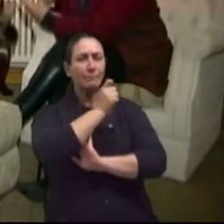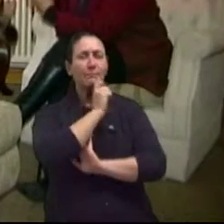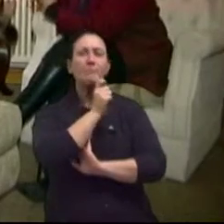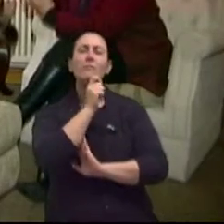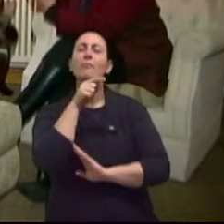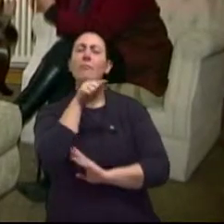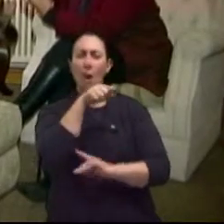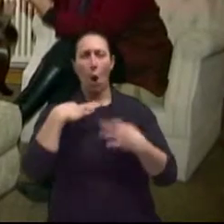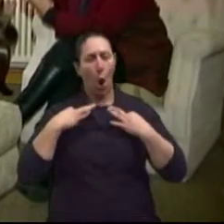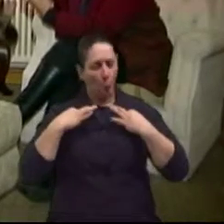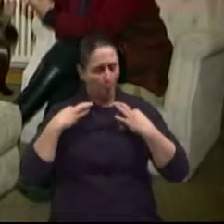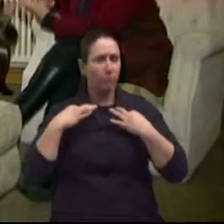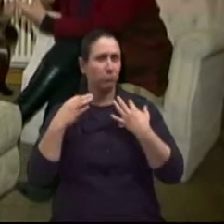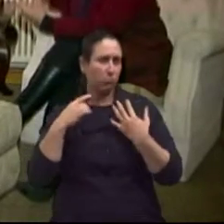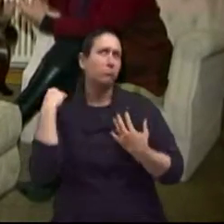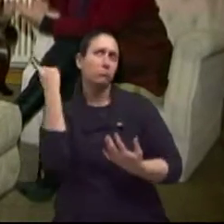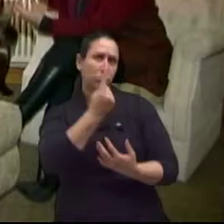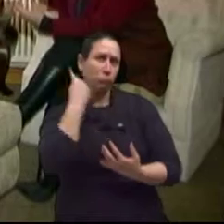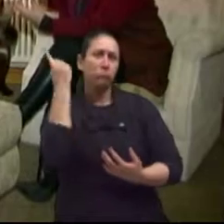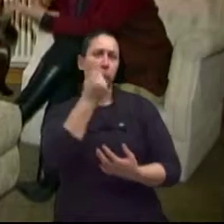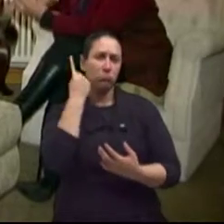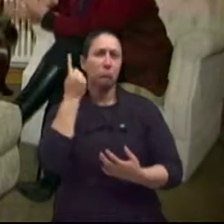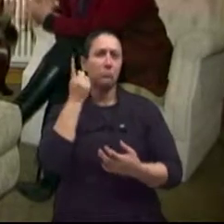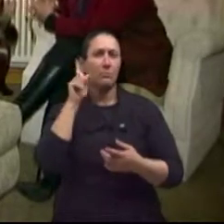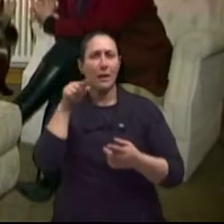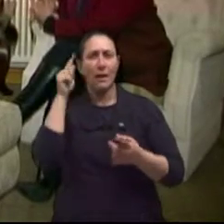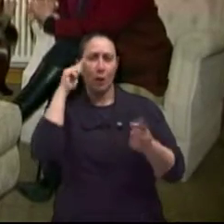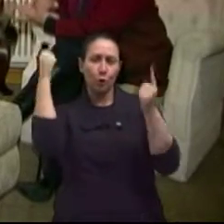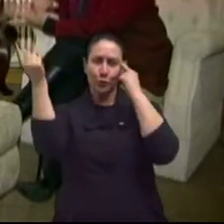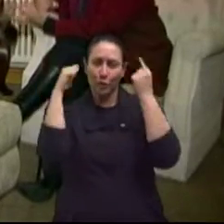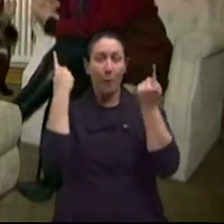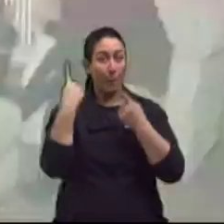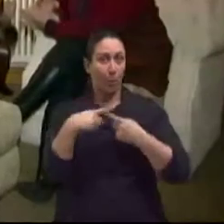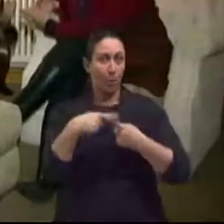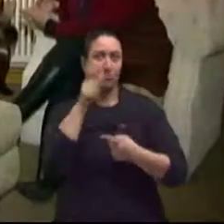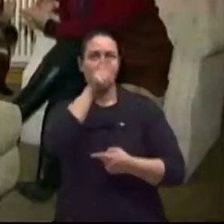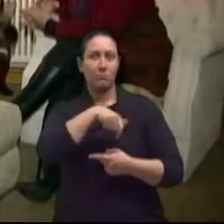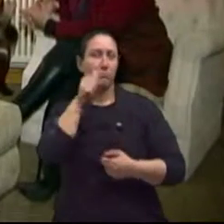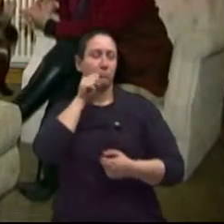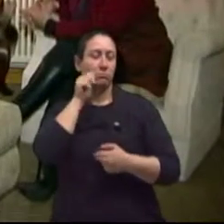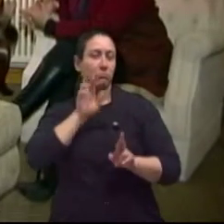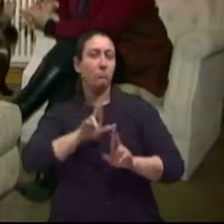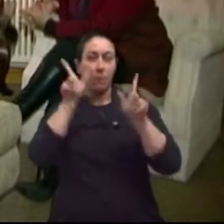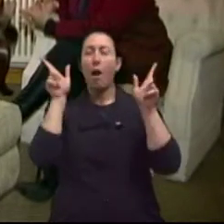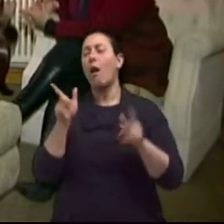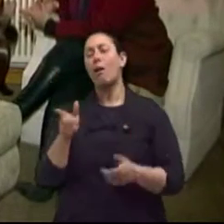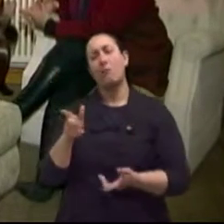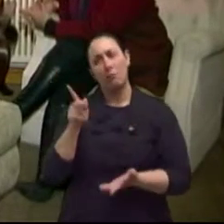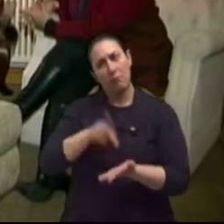Porque a nossa roupa típica, com essa criatividade para uma mulher usar. Eu quis